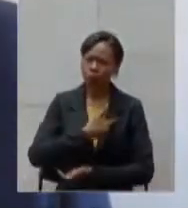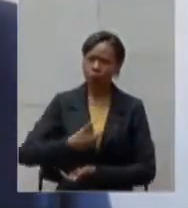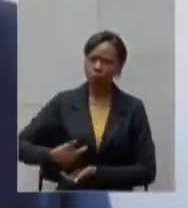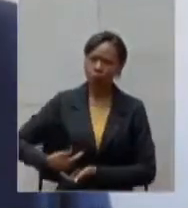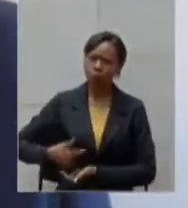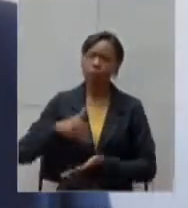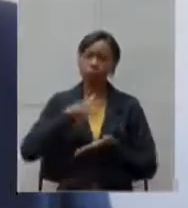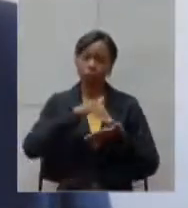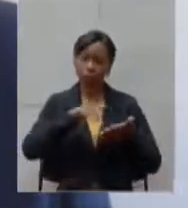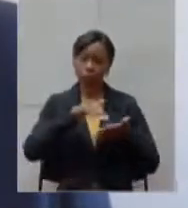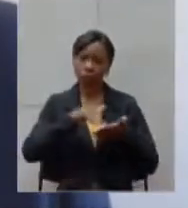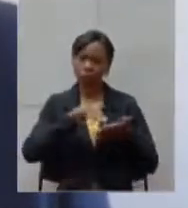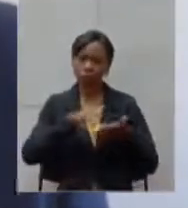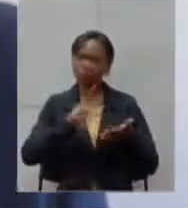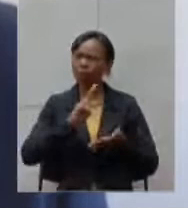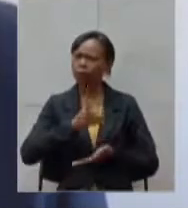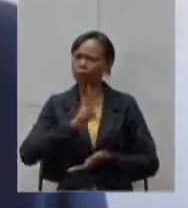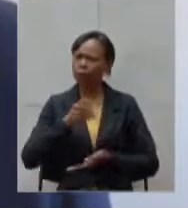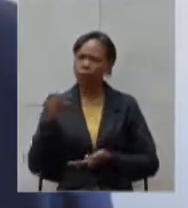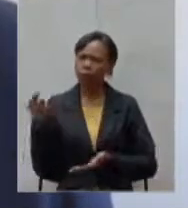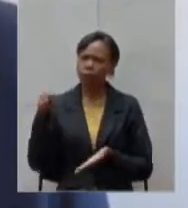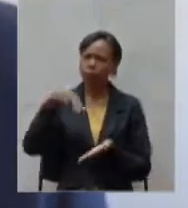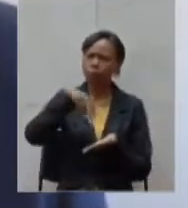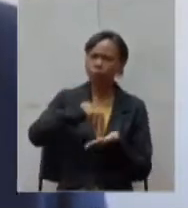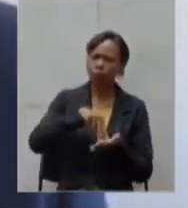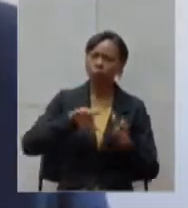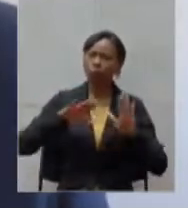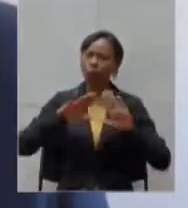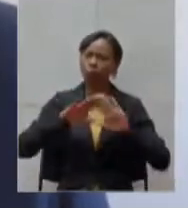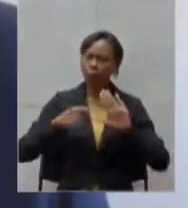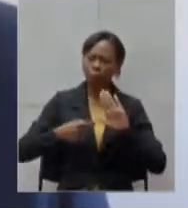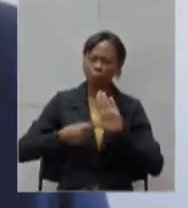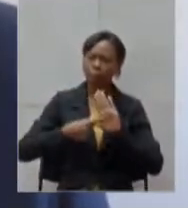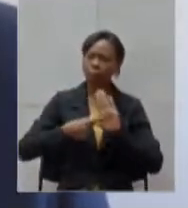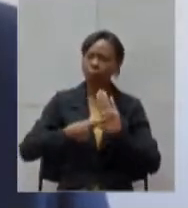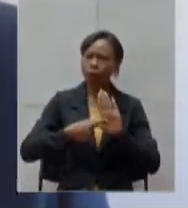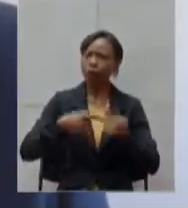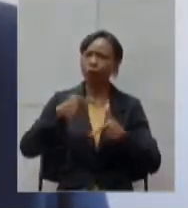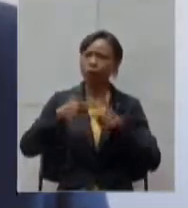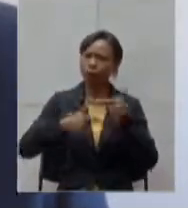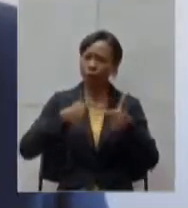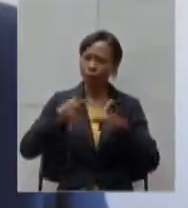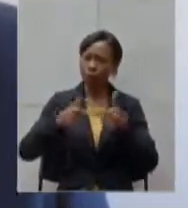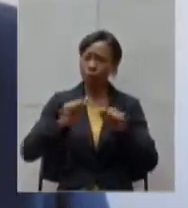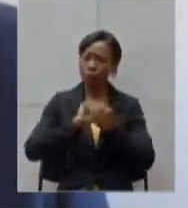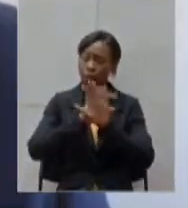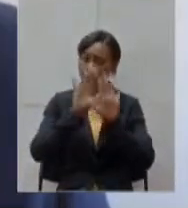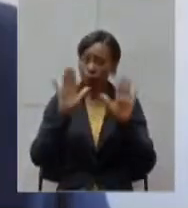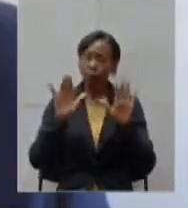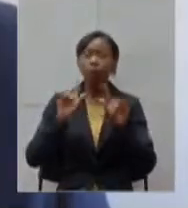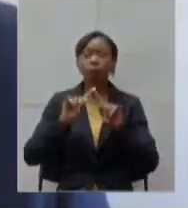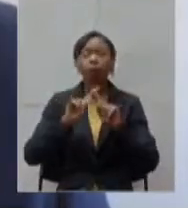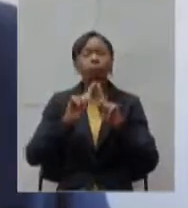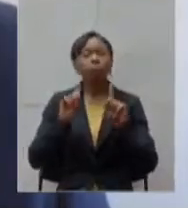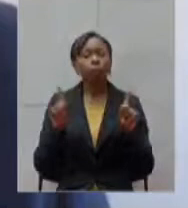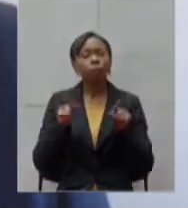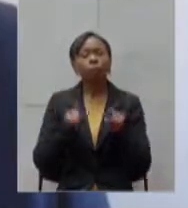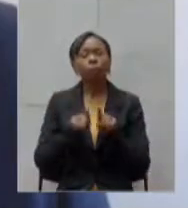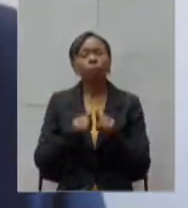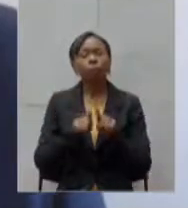secretários de sempre estarem na casa tentando mostrar claramente o trabalho mas também